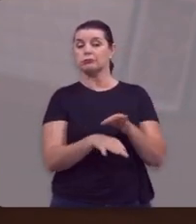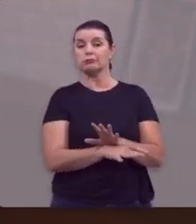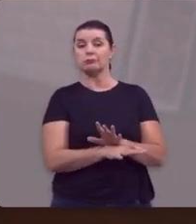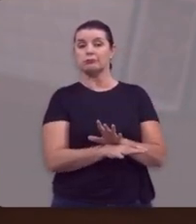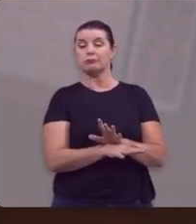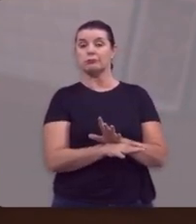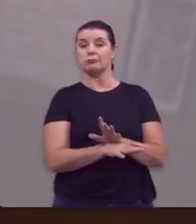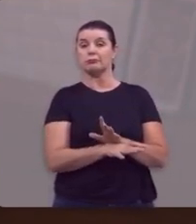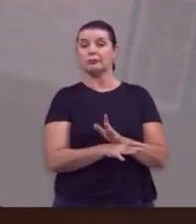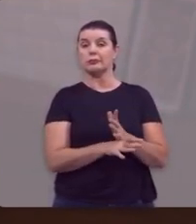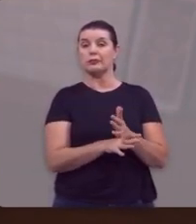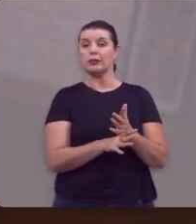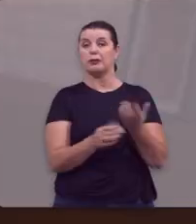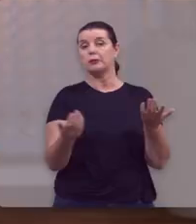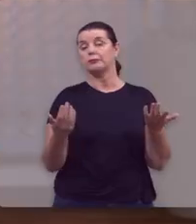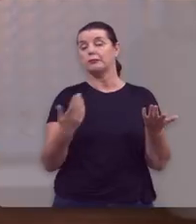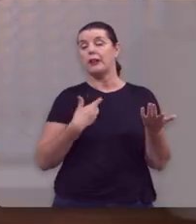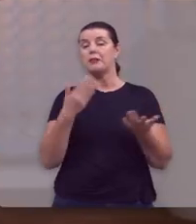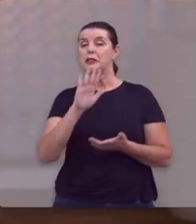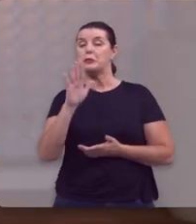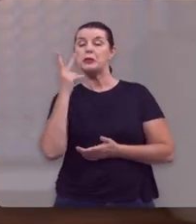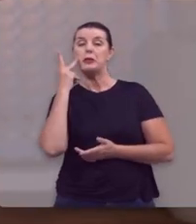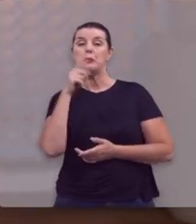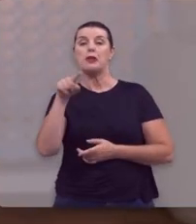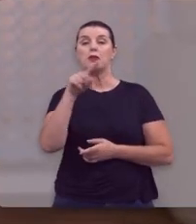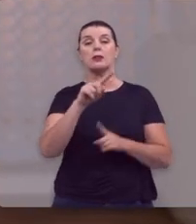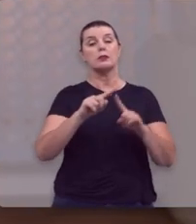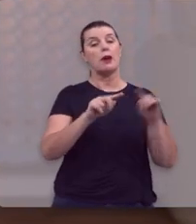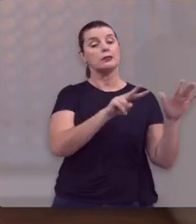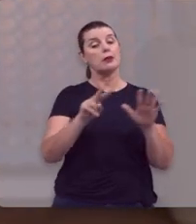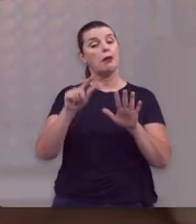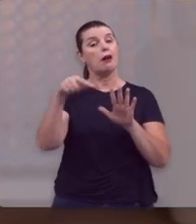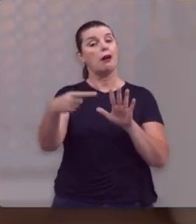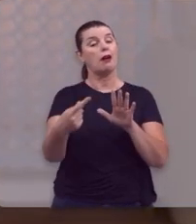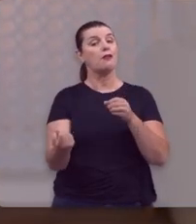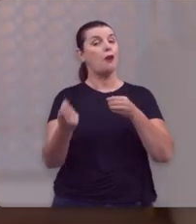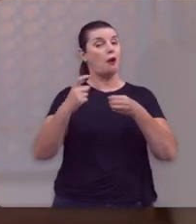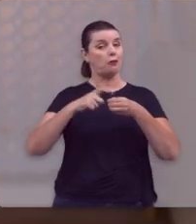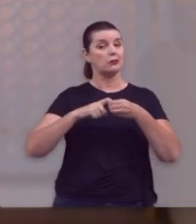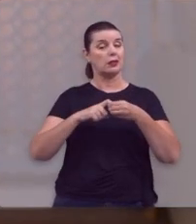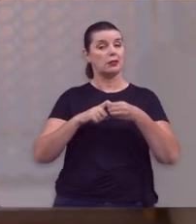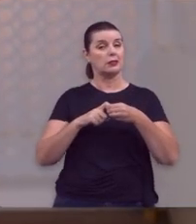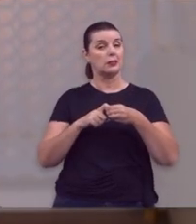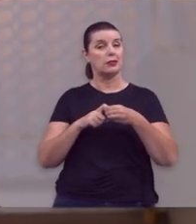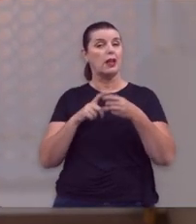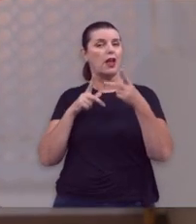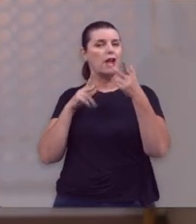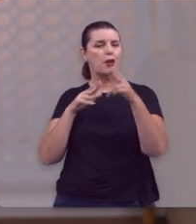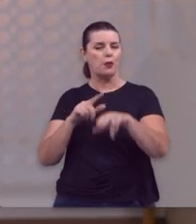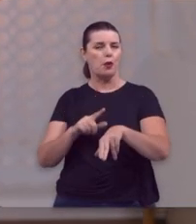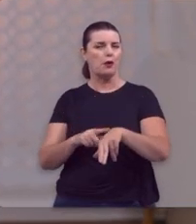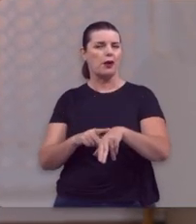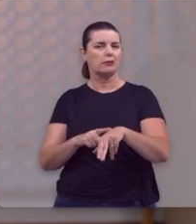carinho para você. O Verdade e Vida vai chegando ao final, gente vai se despedindo de você,